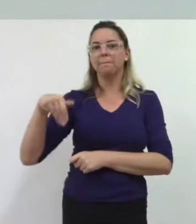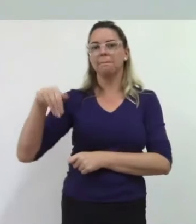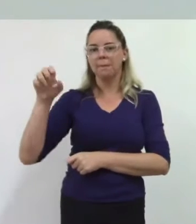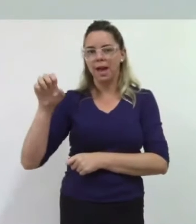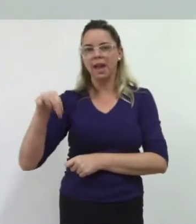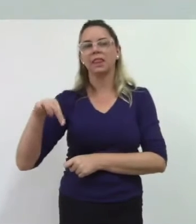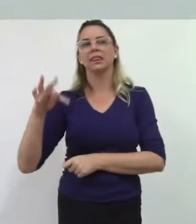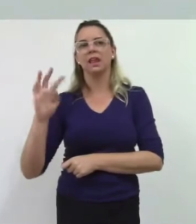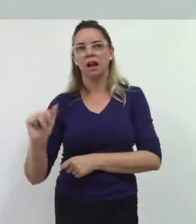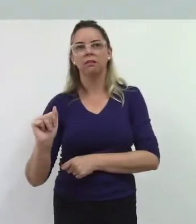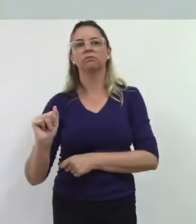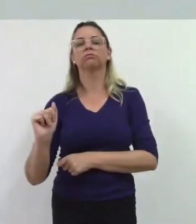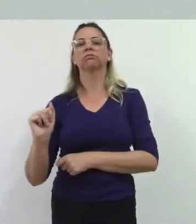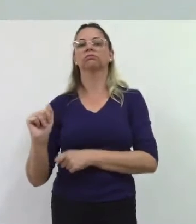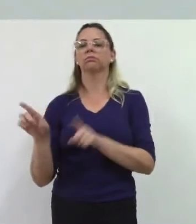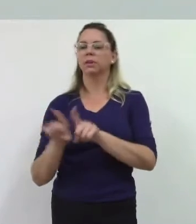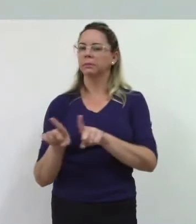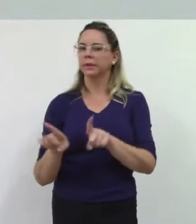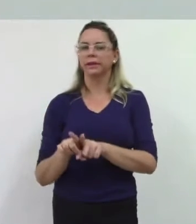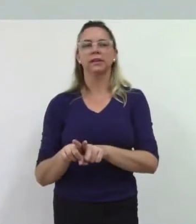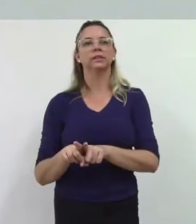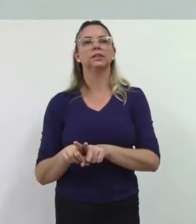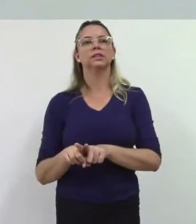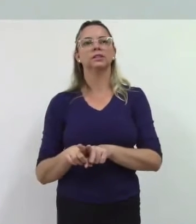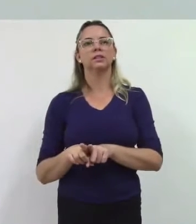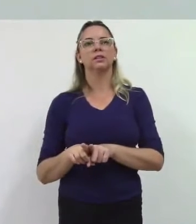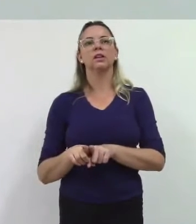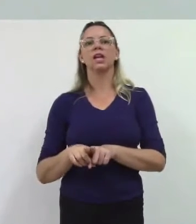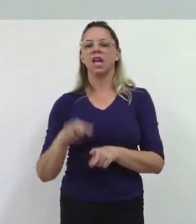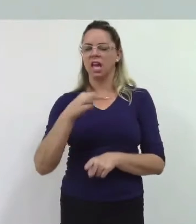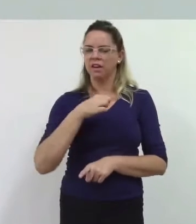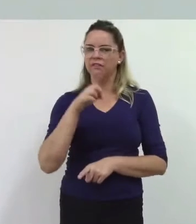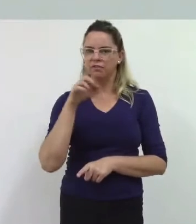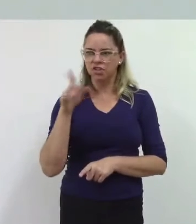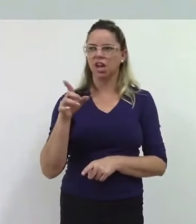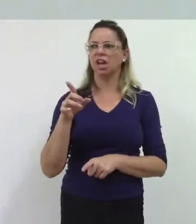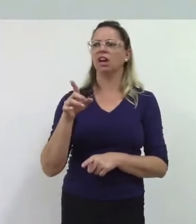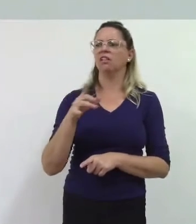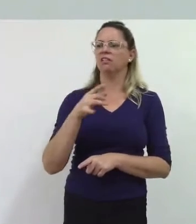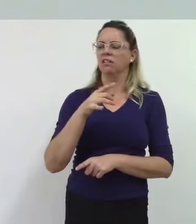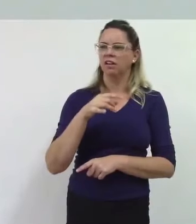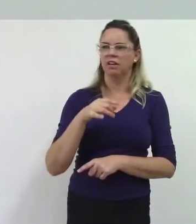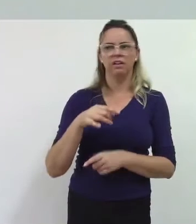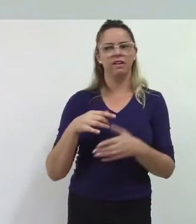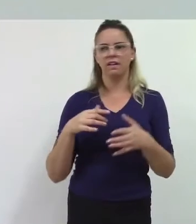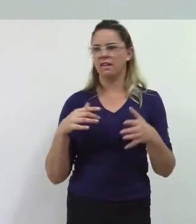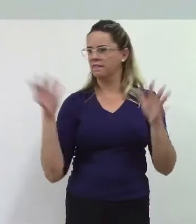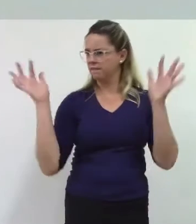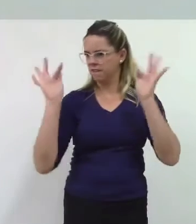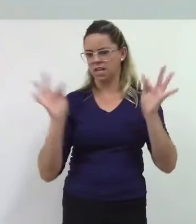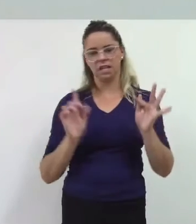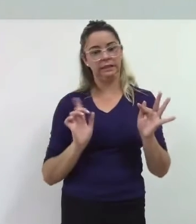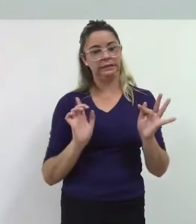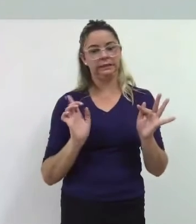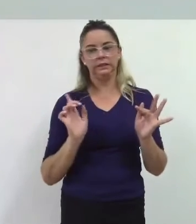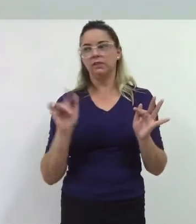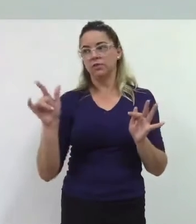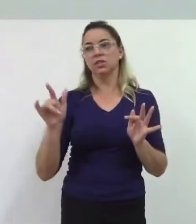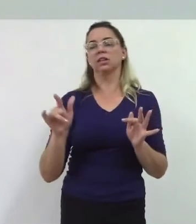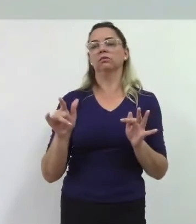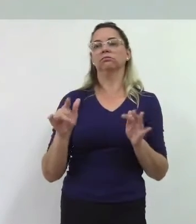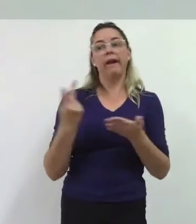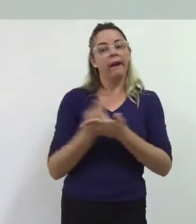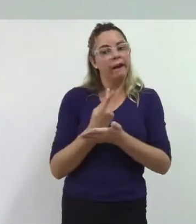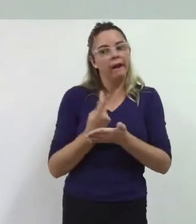agora eu acho que o senhor foi infeliz me desculpe mais uma vez mas dizer que o